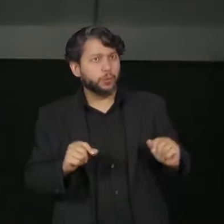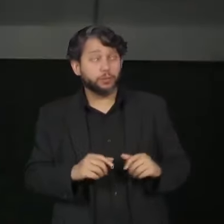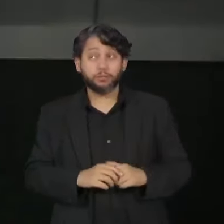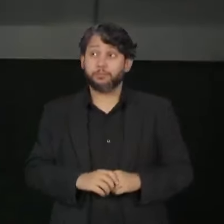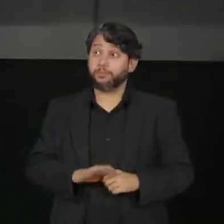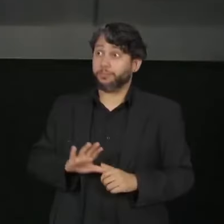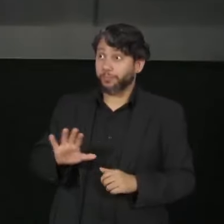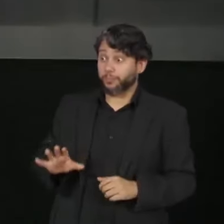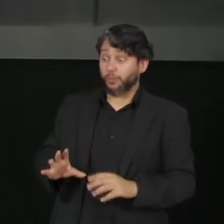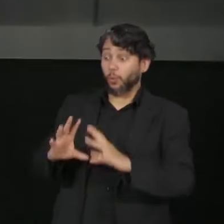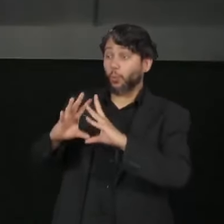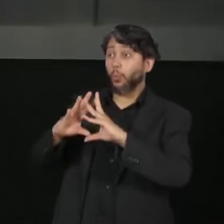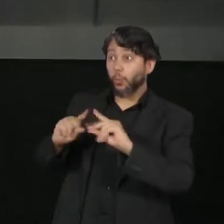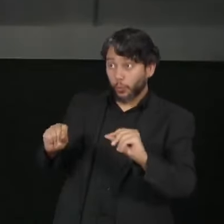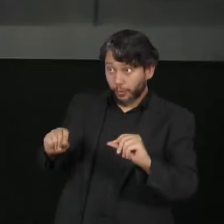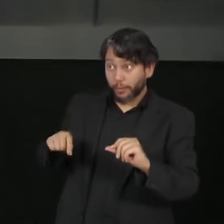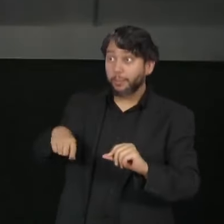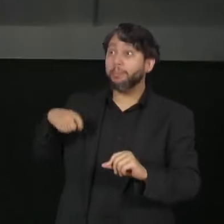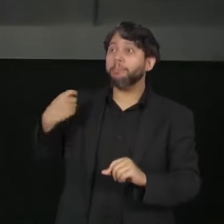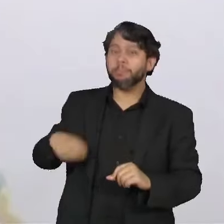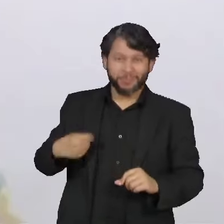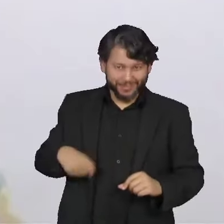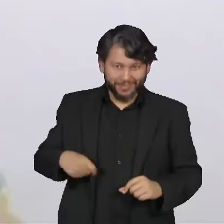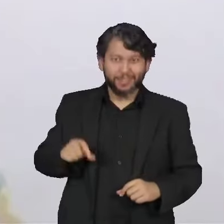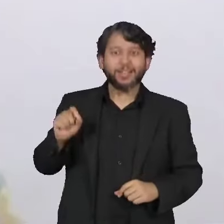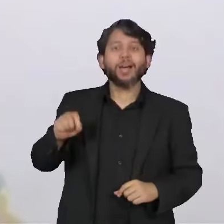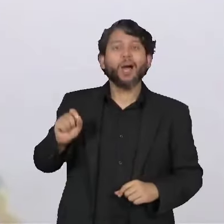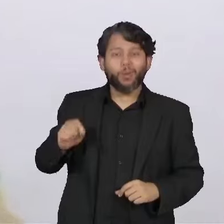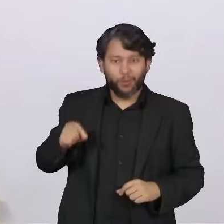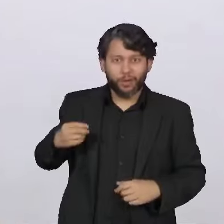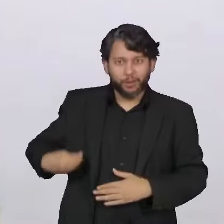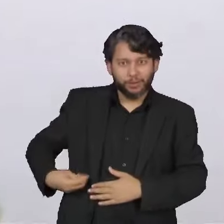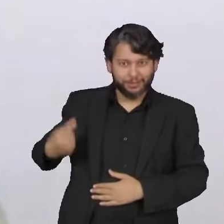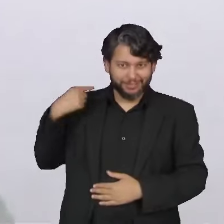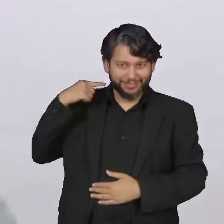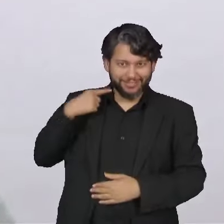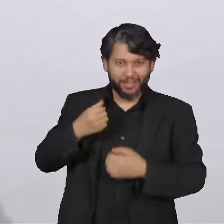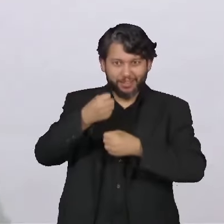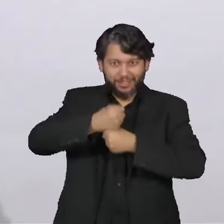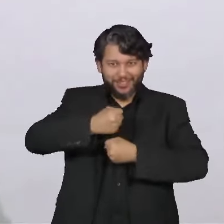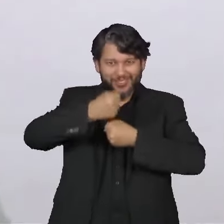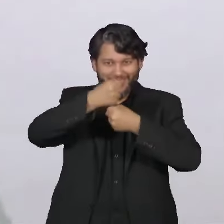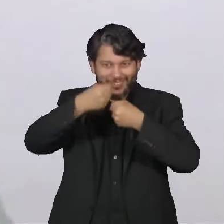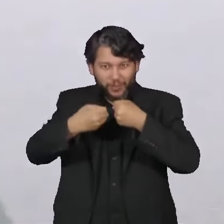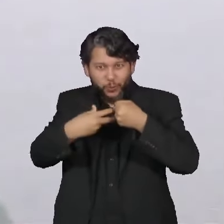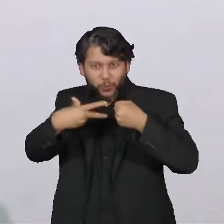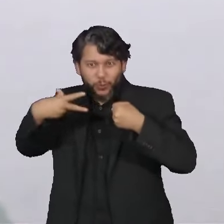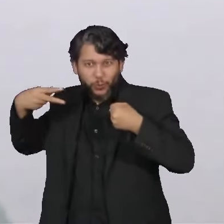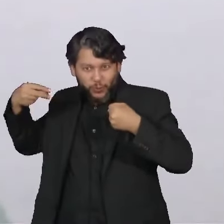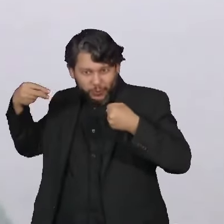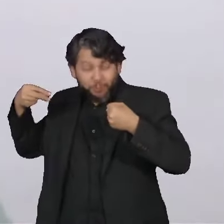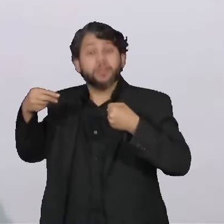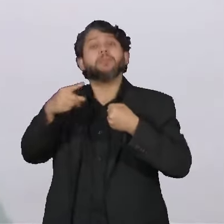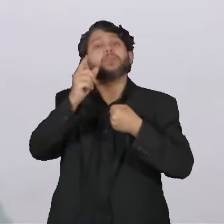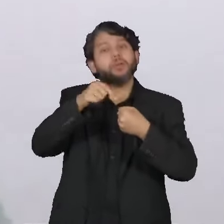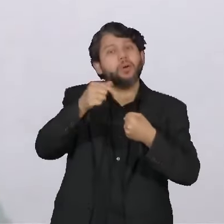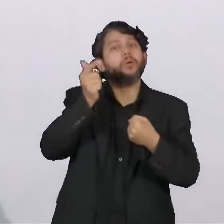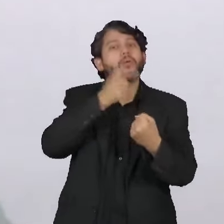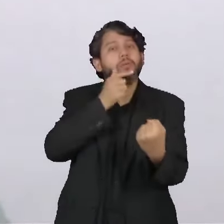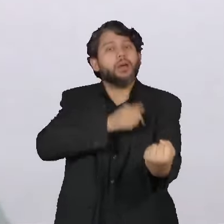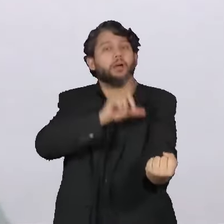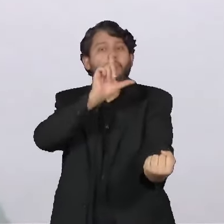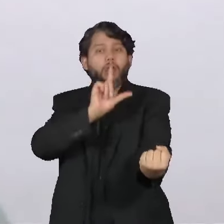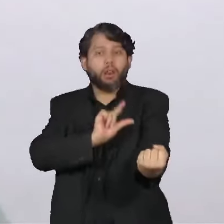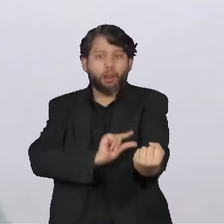cura com o transplante de medula óssea, porque aí você substitui aquela produção inadequada de